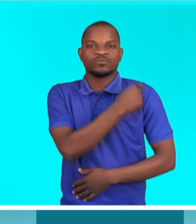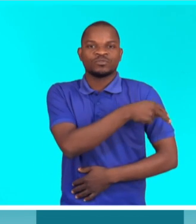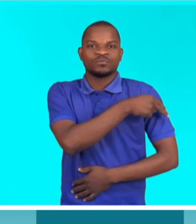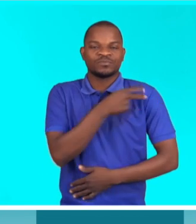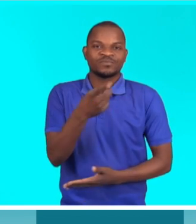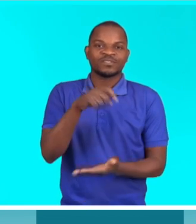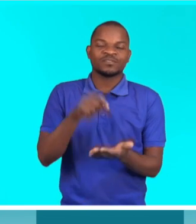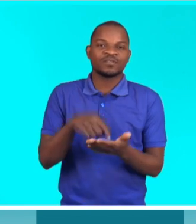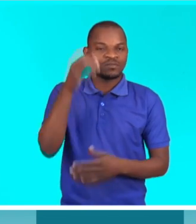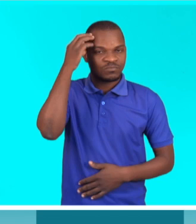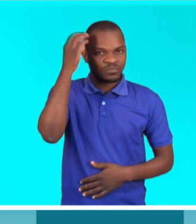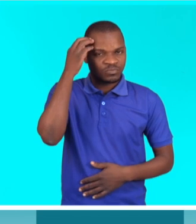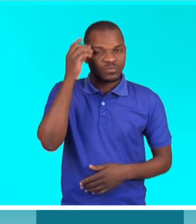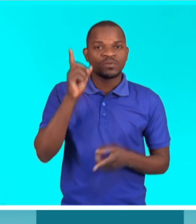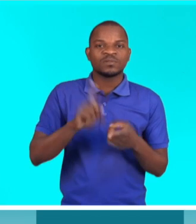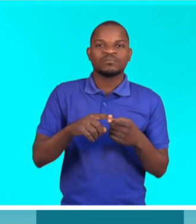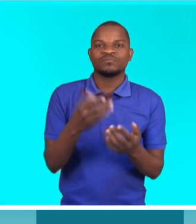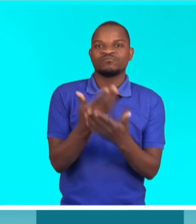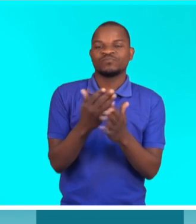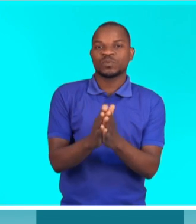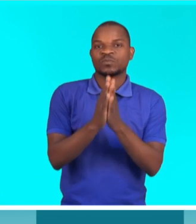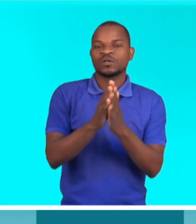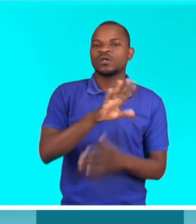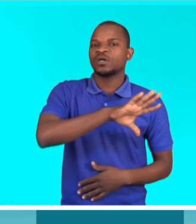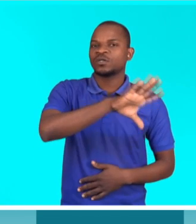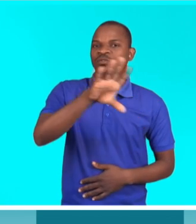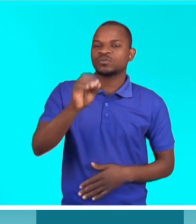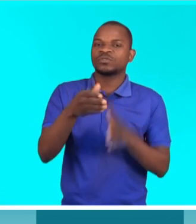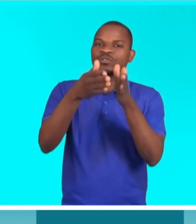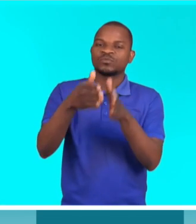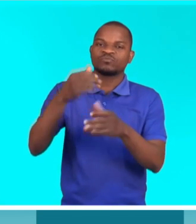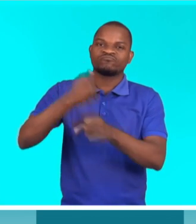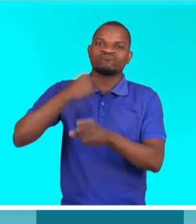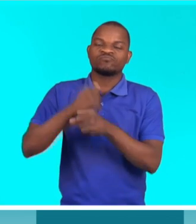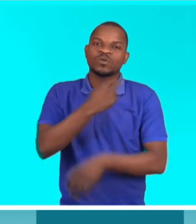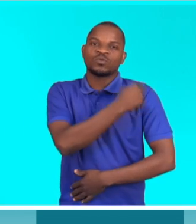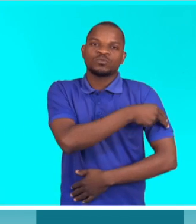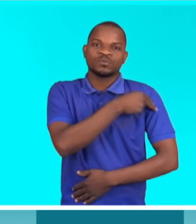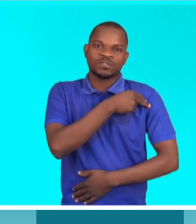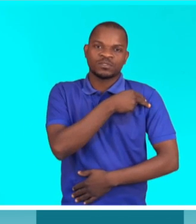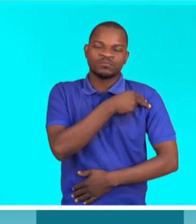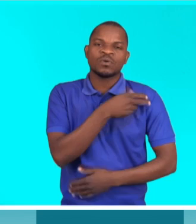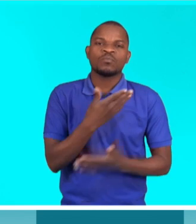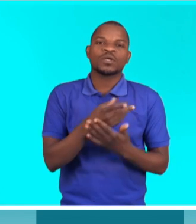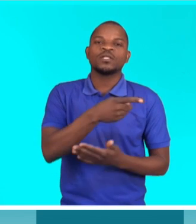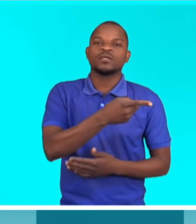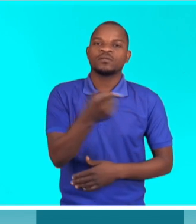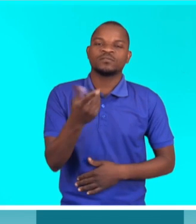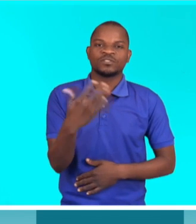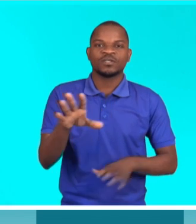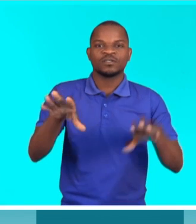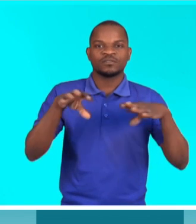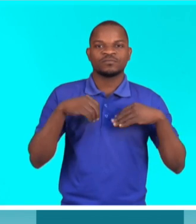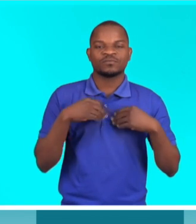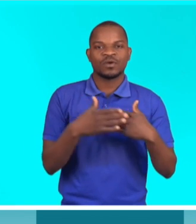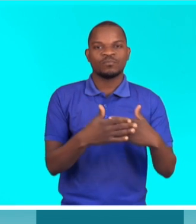de Mapozo, concretamente na cozinha. Agradecer a toda a vasta equipa do Hospital Central de Mapozo que nos concedeu. Aliás, abriu espaço que nós